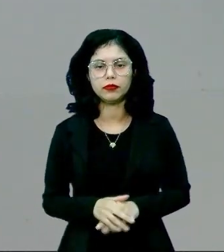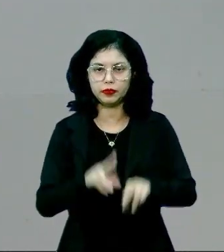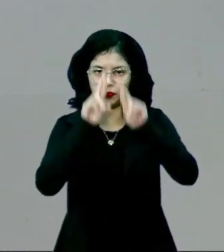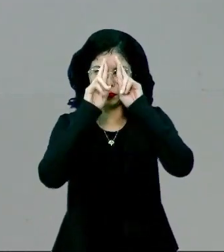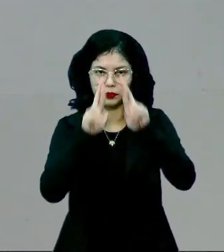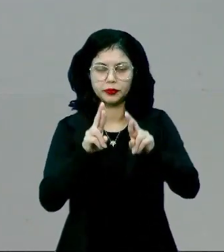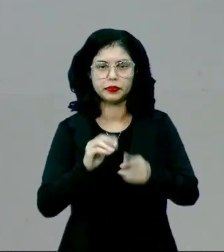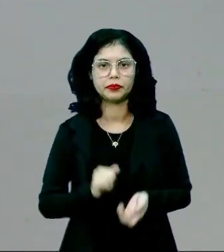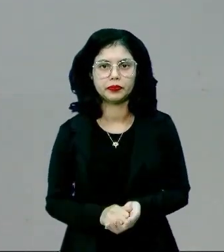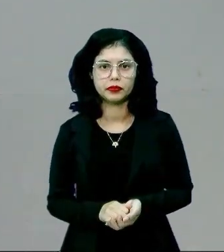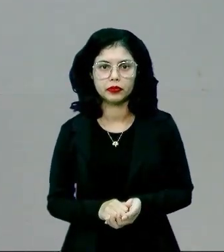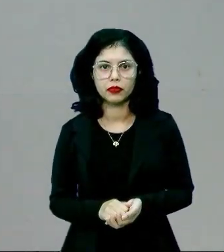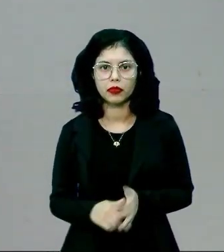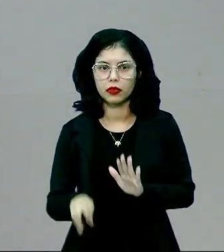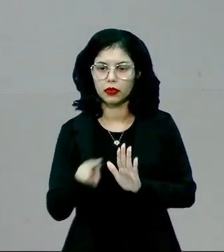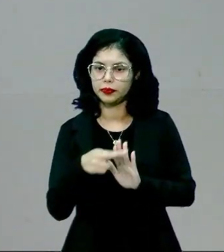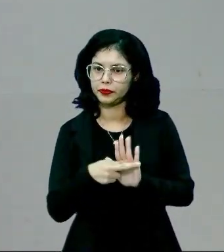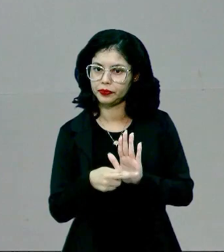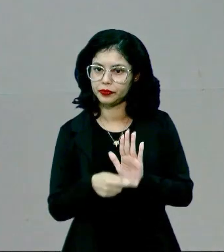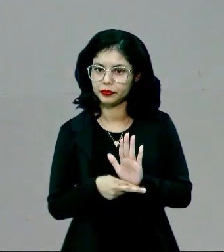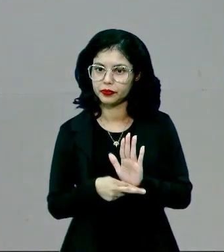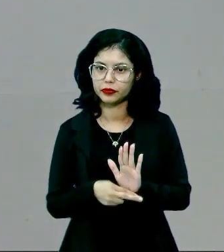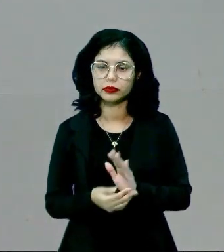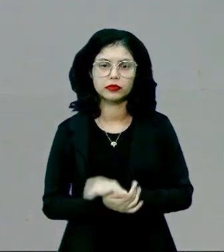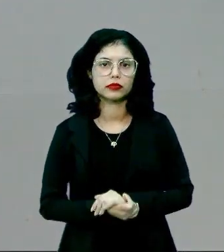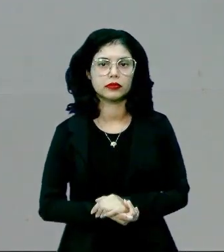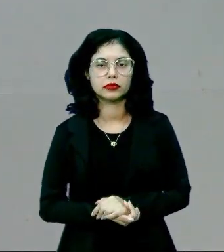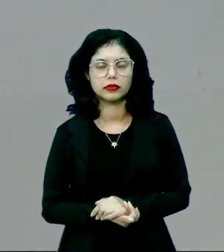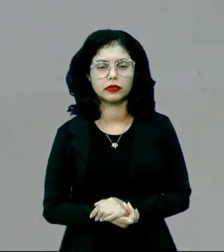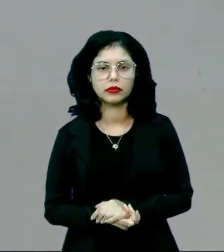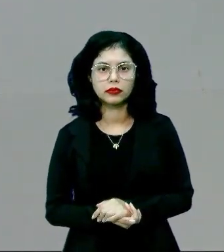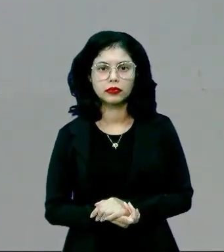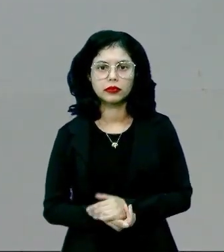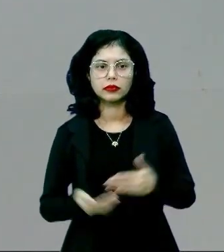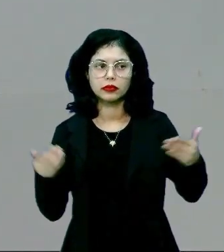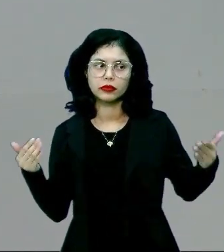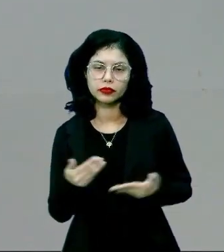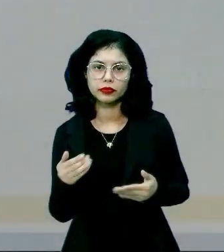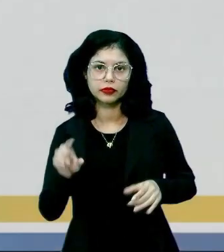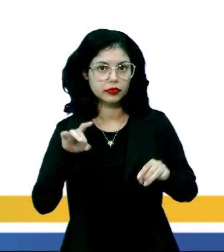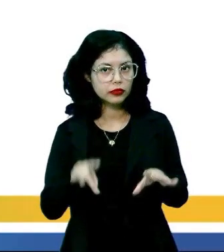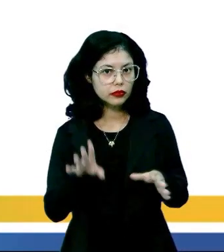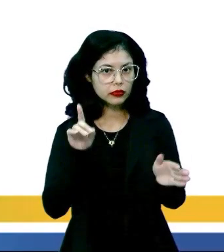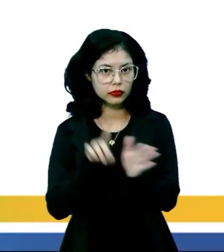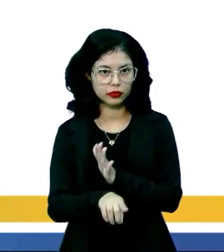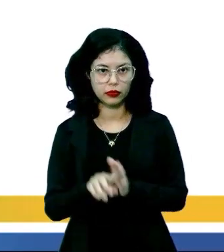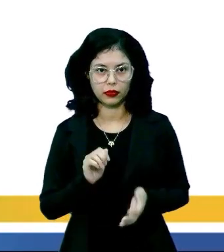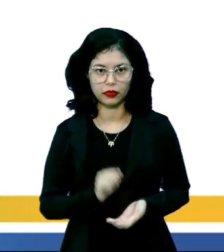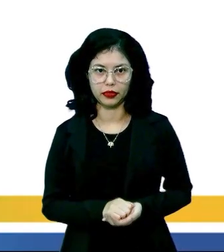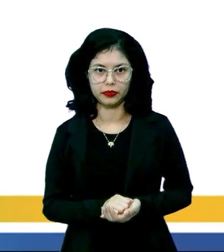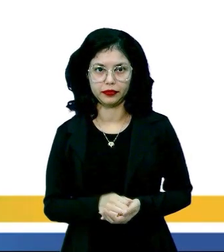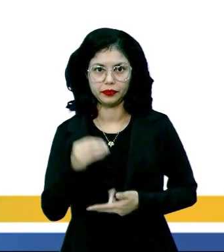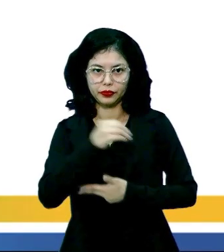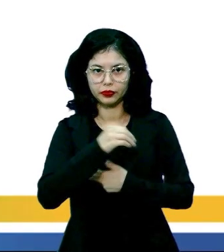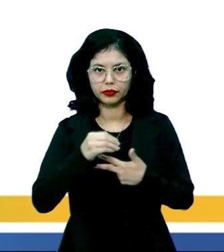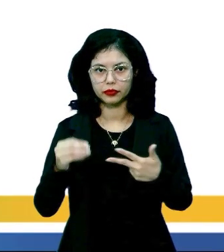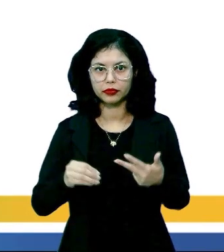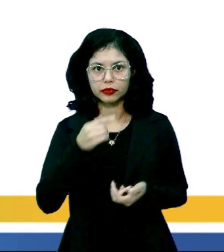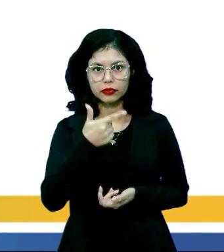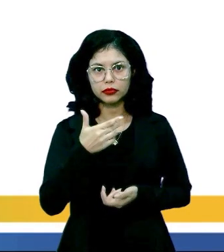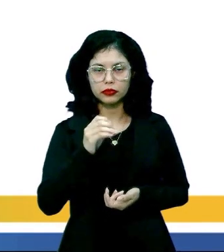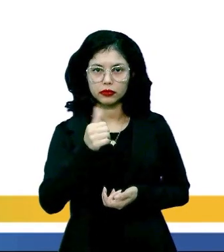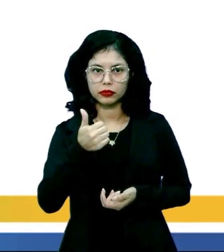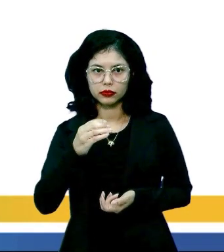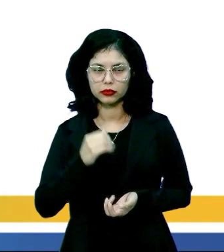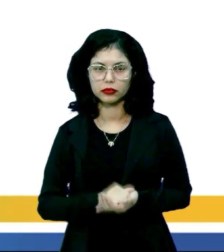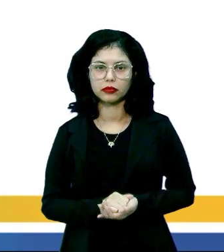respeitar determinadas regras de sociabilidade. Vamos agora para a nossa última questão, do Enem de 2010.